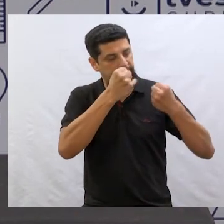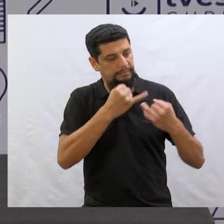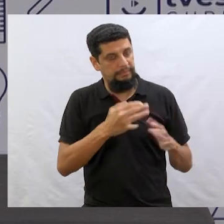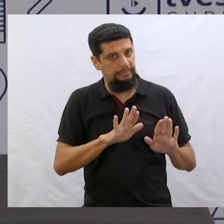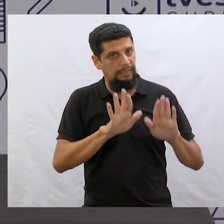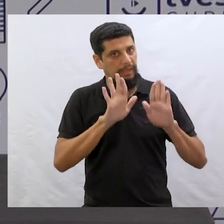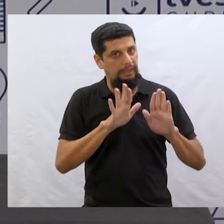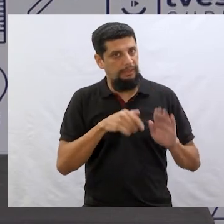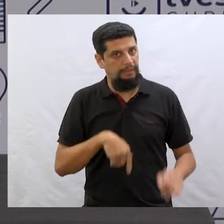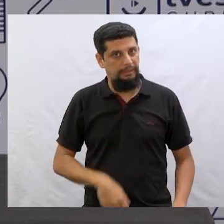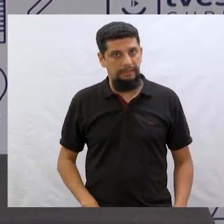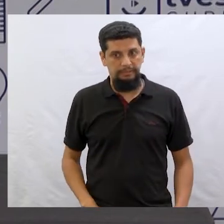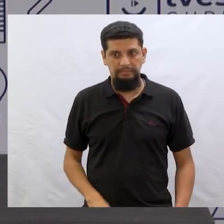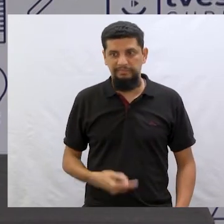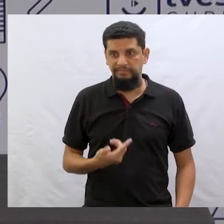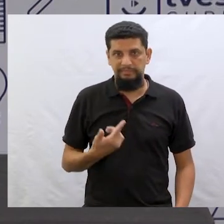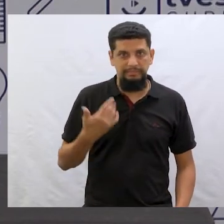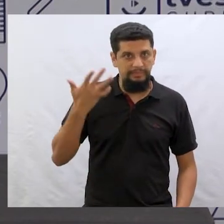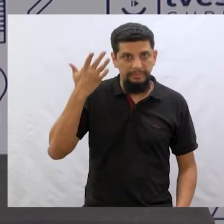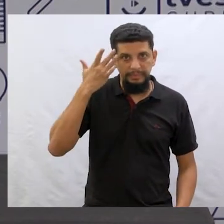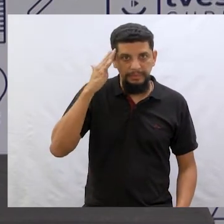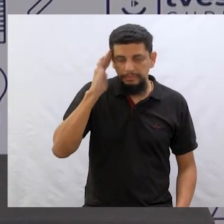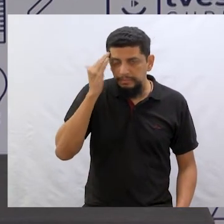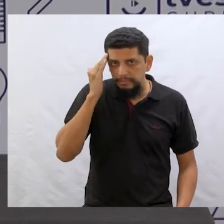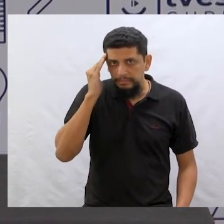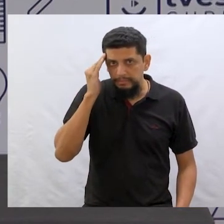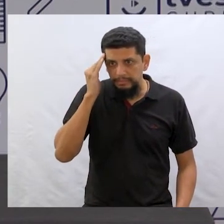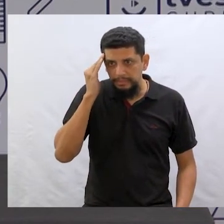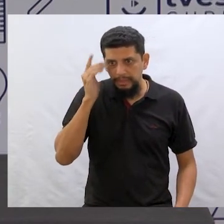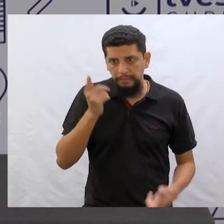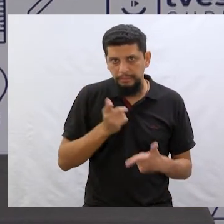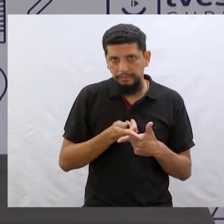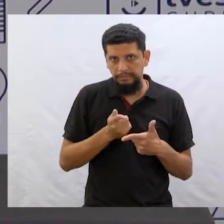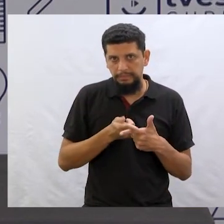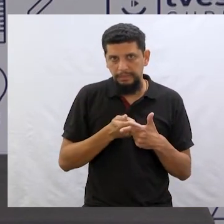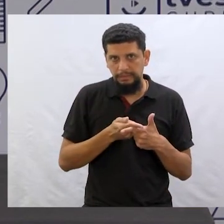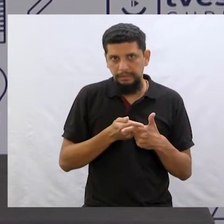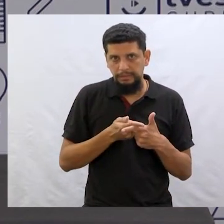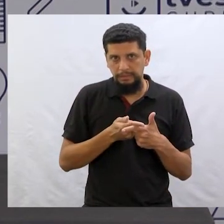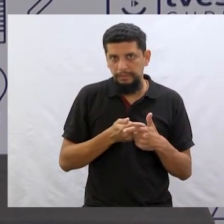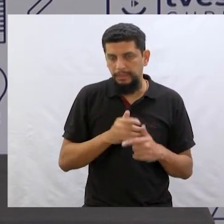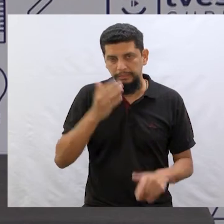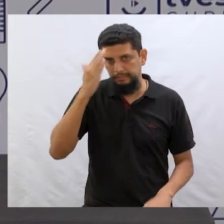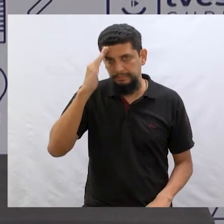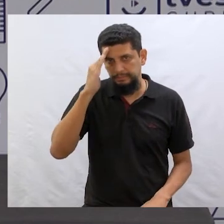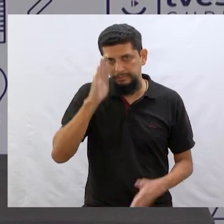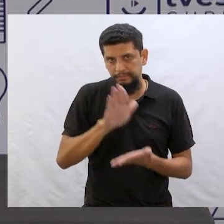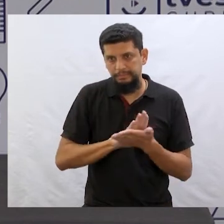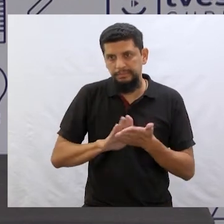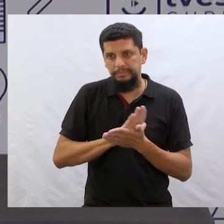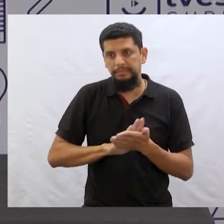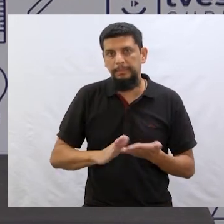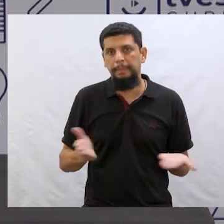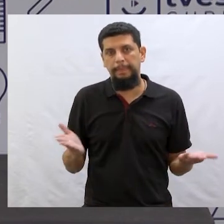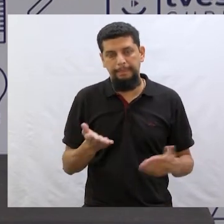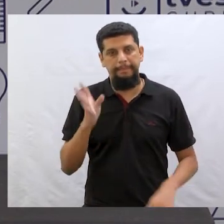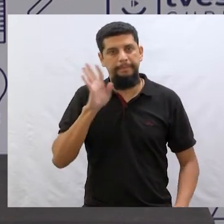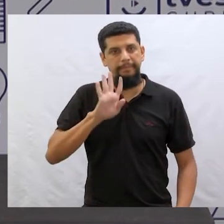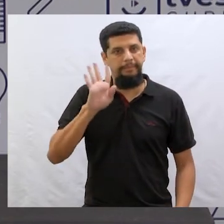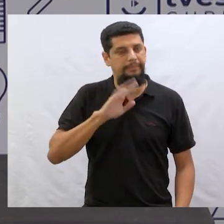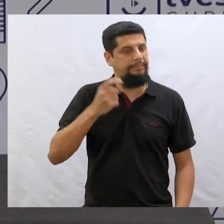isso para ele, mas com certeza naquela altura ele não tinha entendido. Por que o pai dele virou jumento, né? Naquele dia. Então, tá bom.